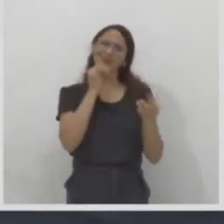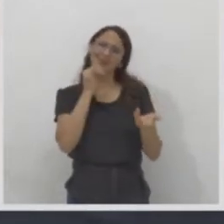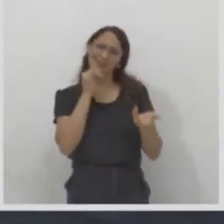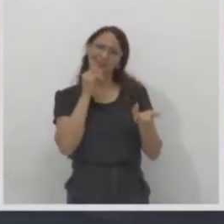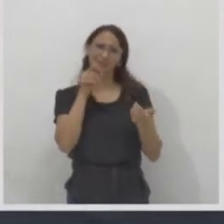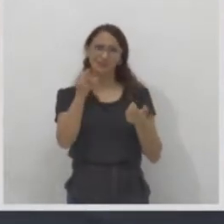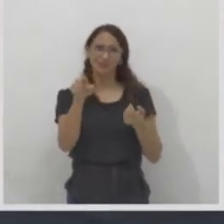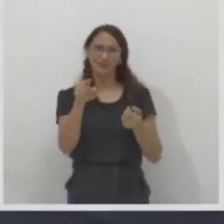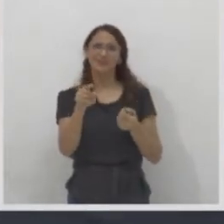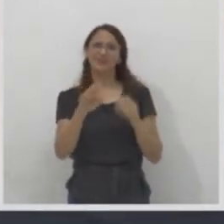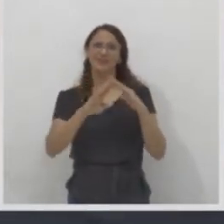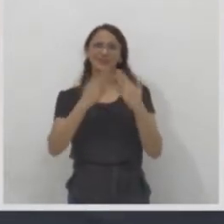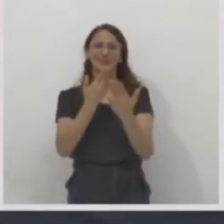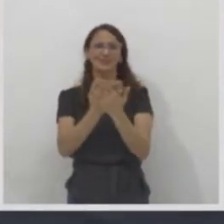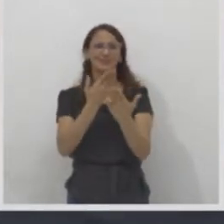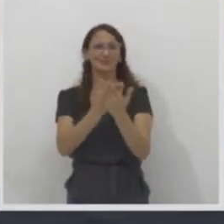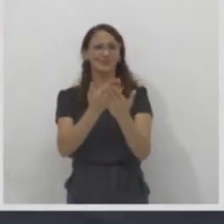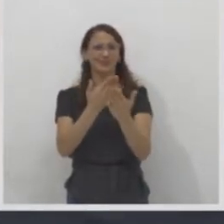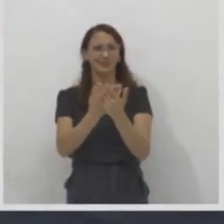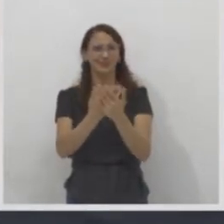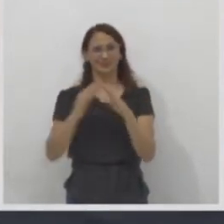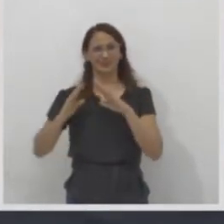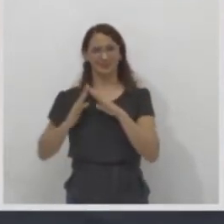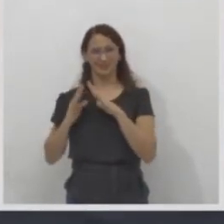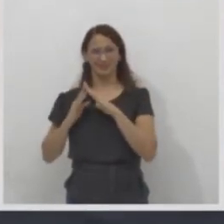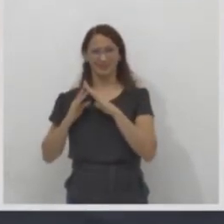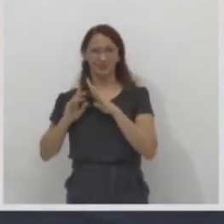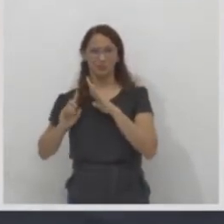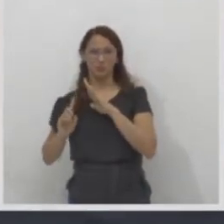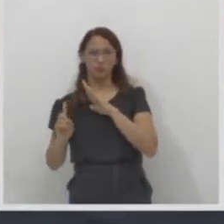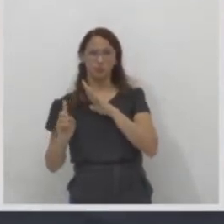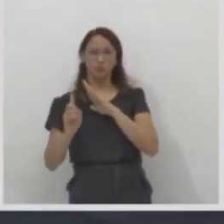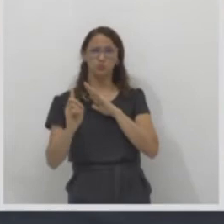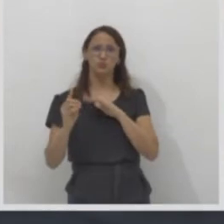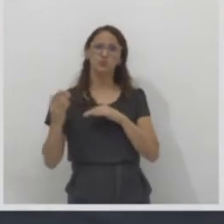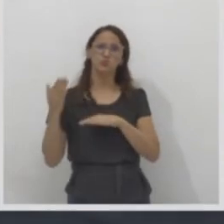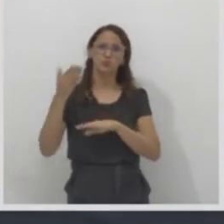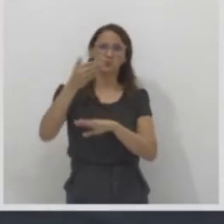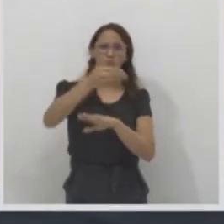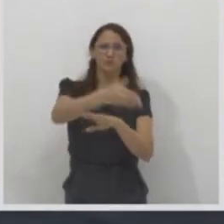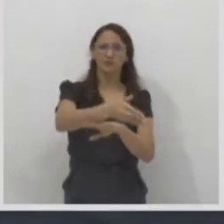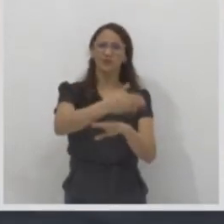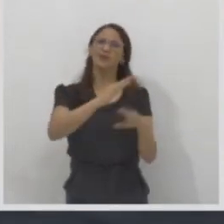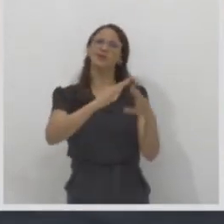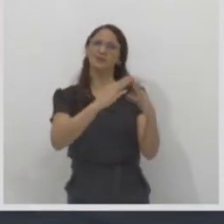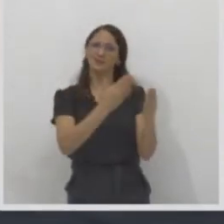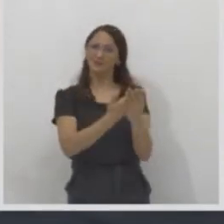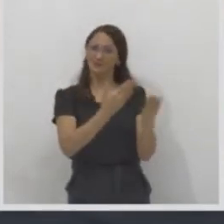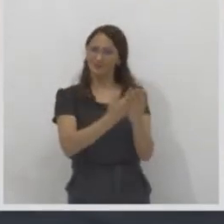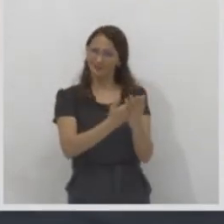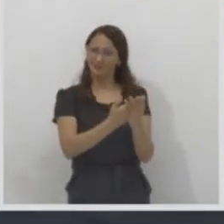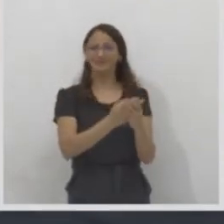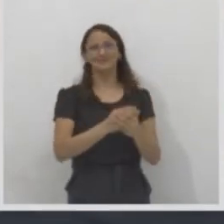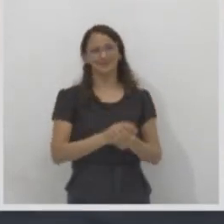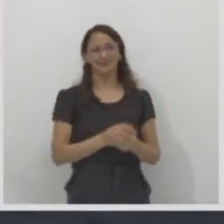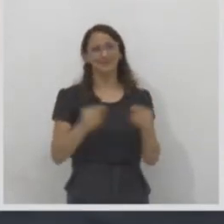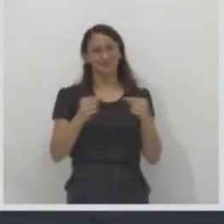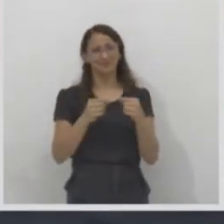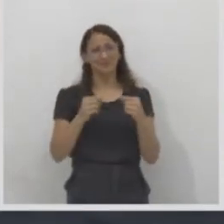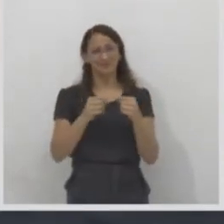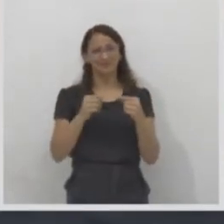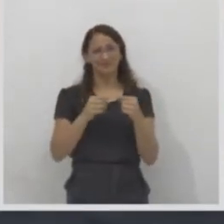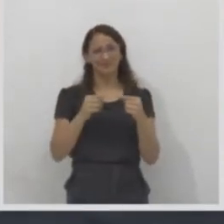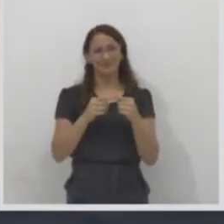escola, é um processo migratório. Inclusive, tem alunos que vão até de distâncias maiores. Você tem em regiões